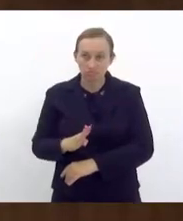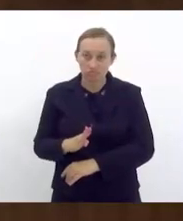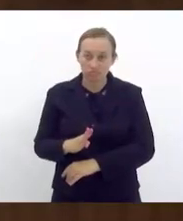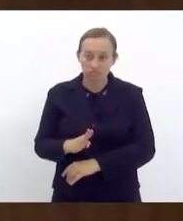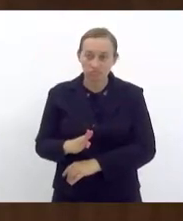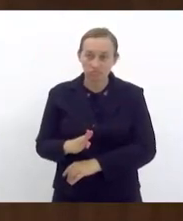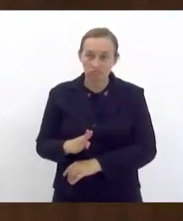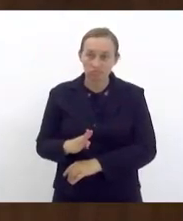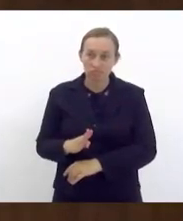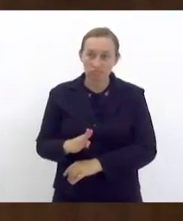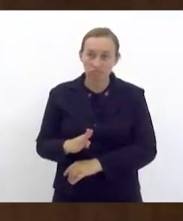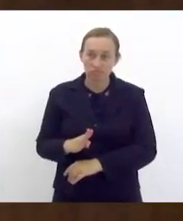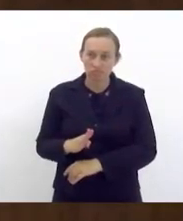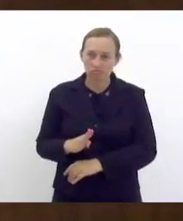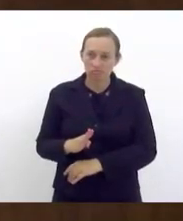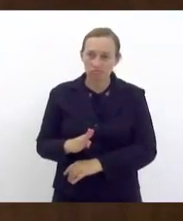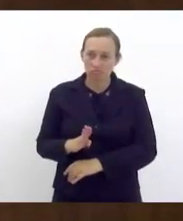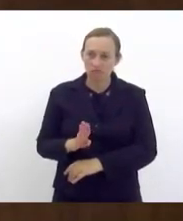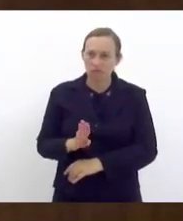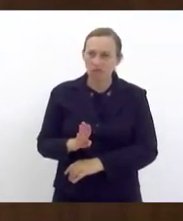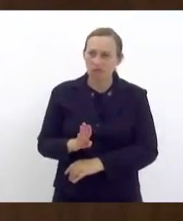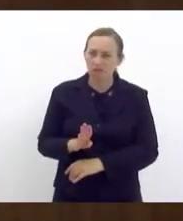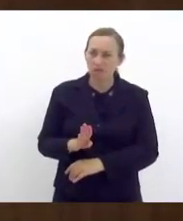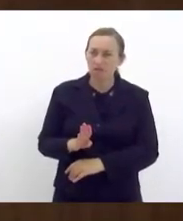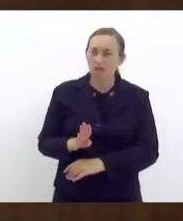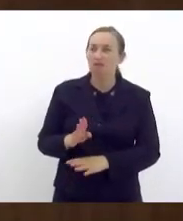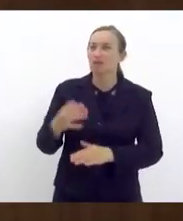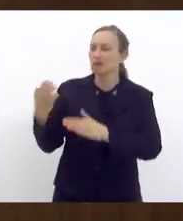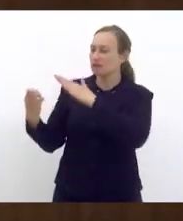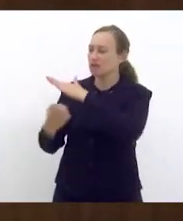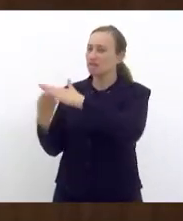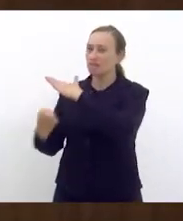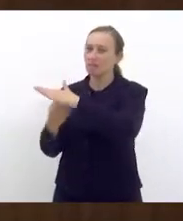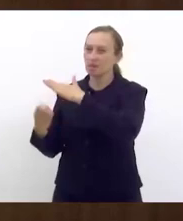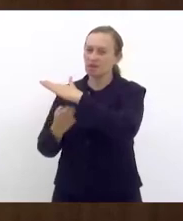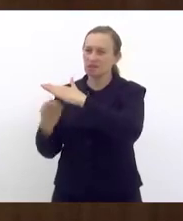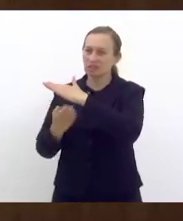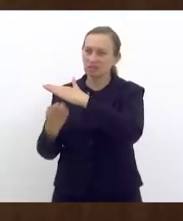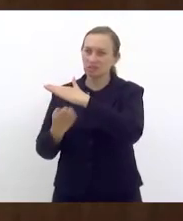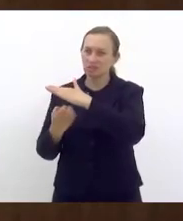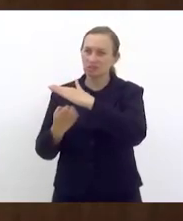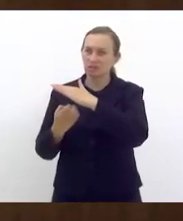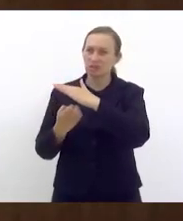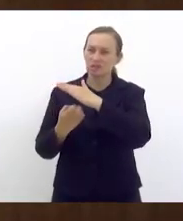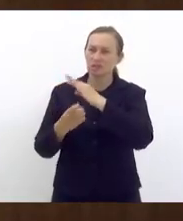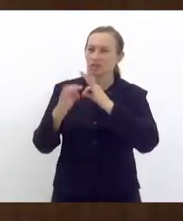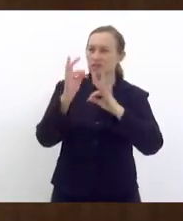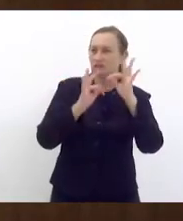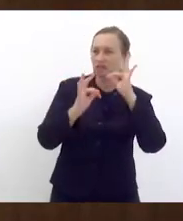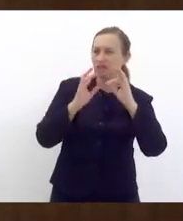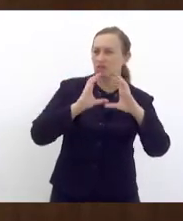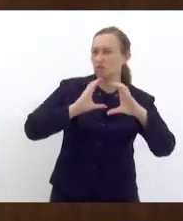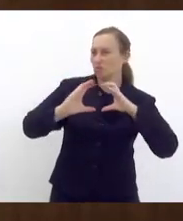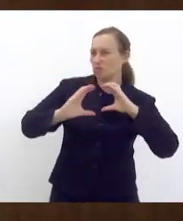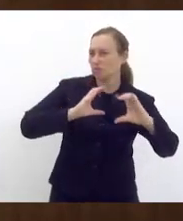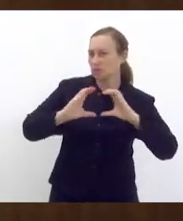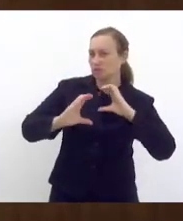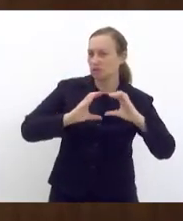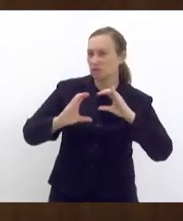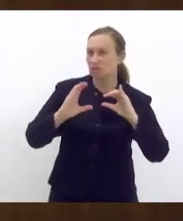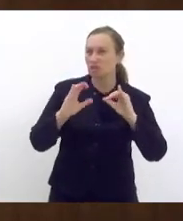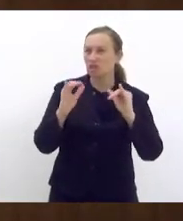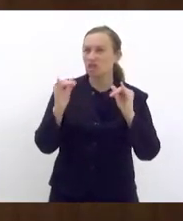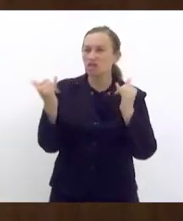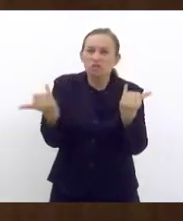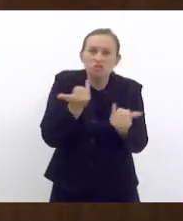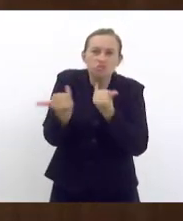interpela as big techs, que são as empresas de telecomunicação que suportam notícias